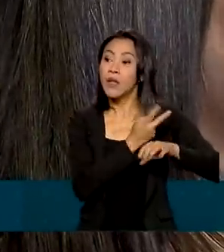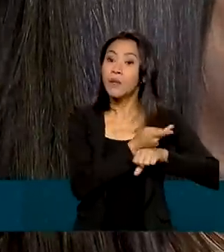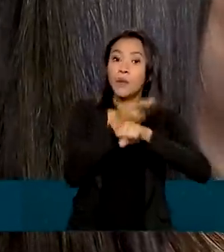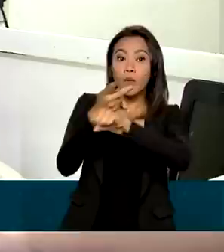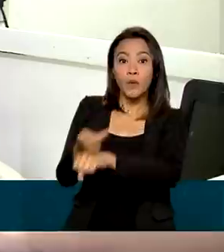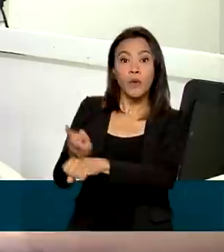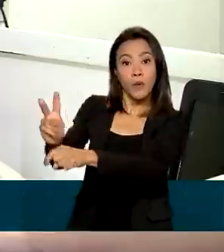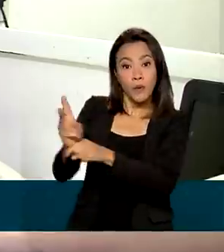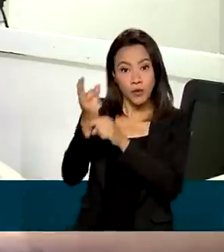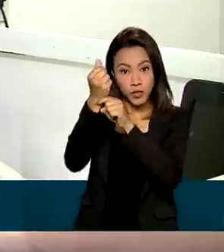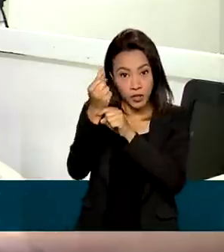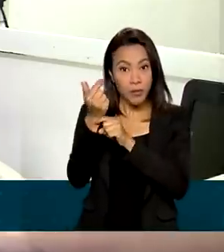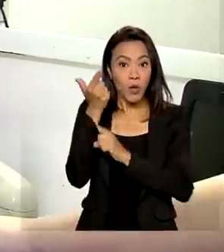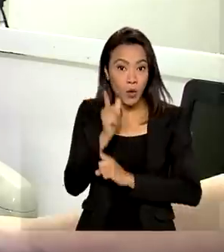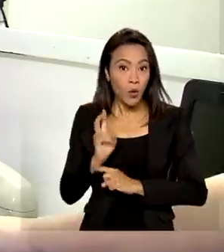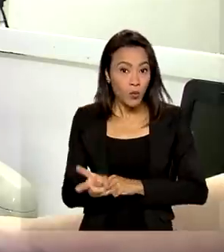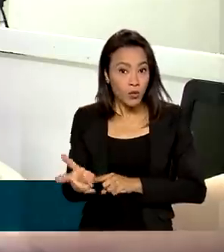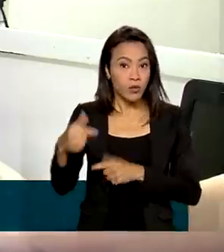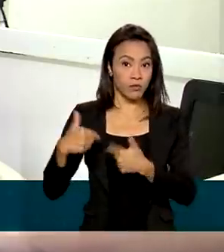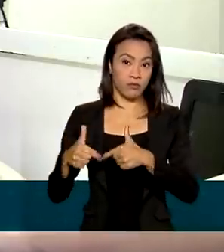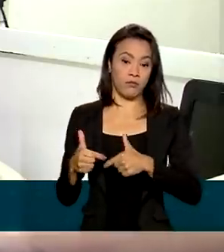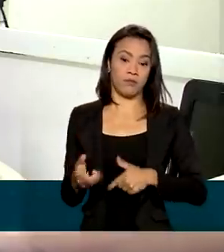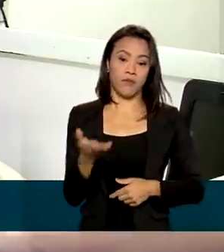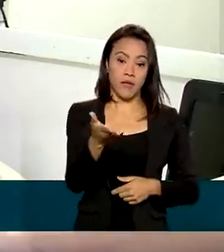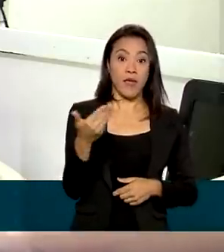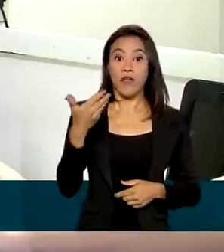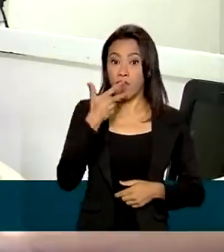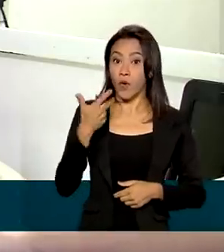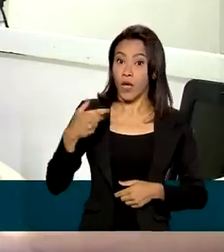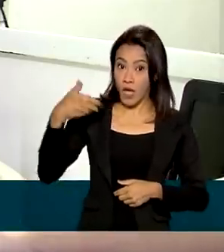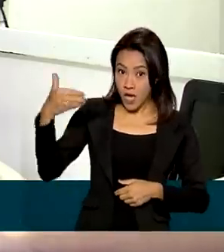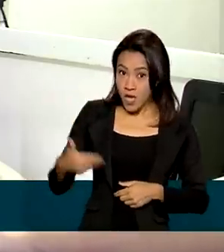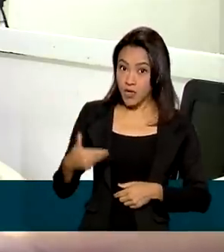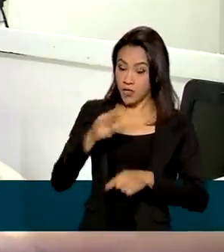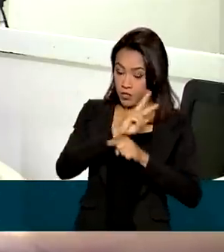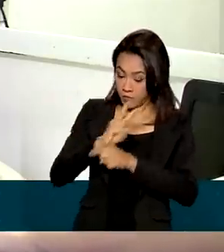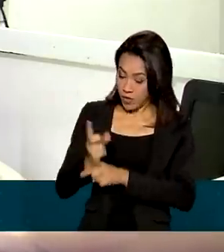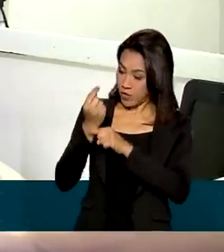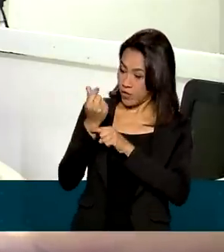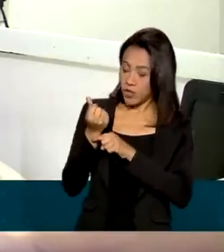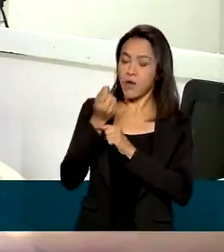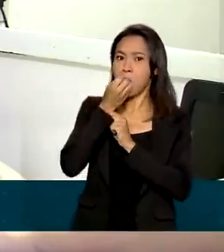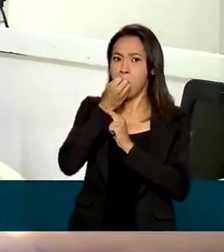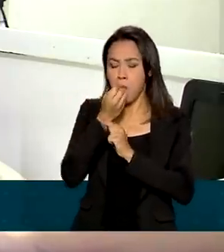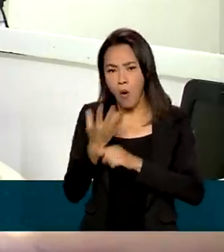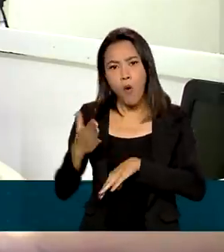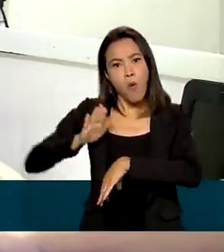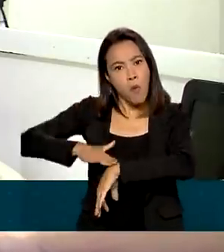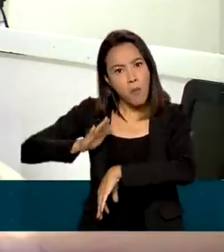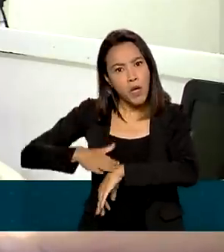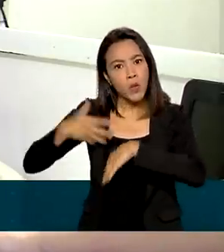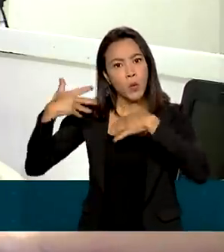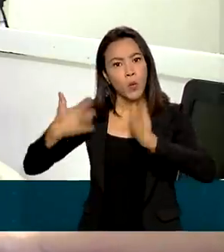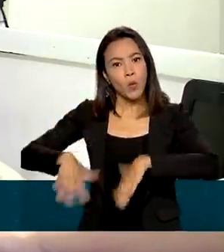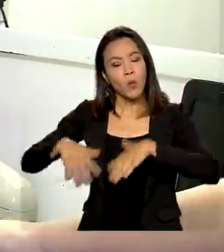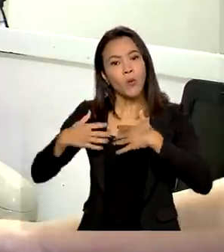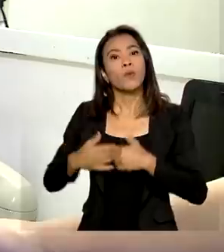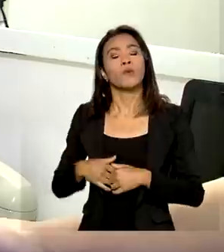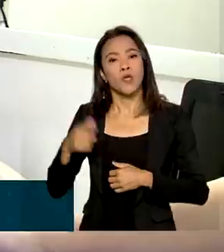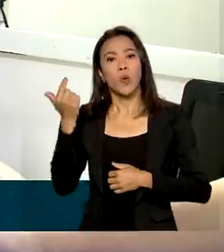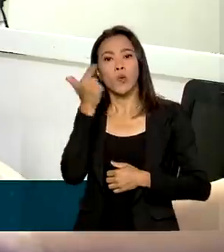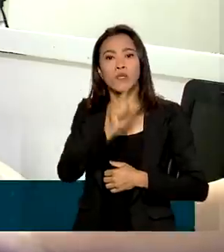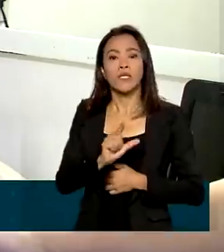negócio de pé. Esse empréstimo veio numa boa hora para que eu pudesse revitalizar